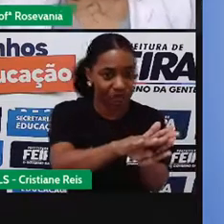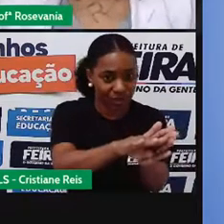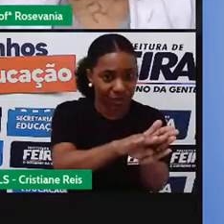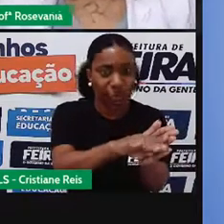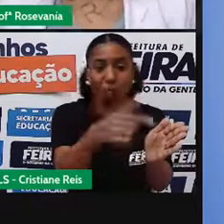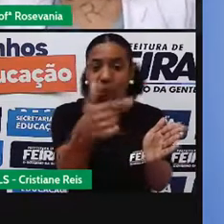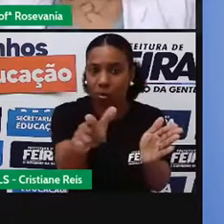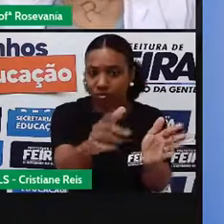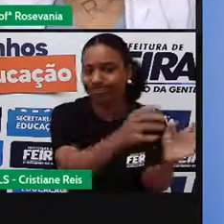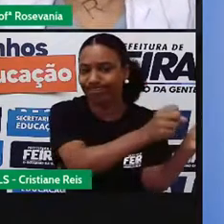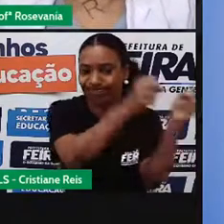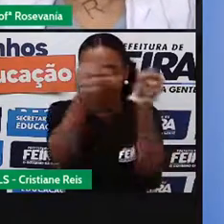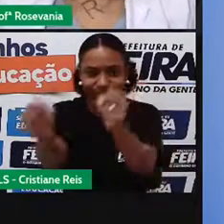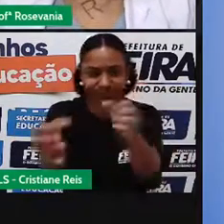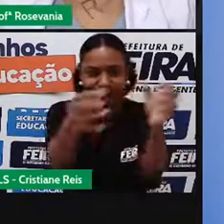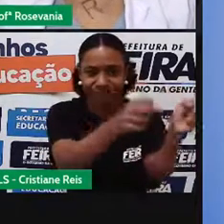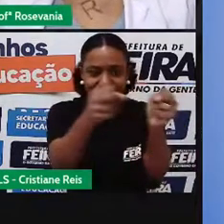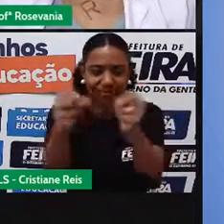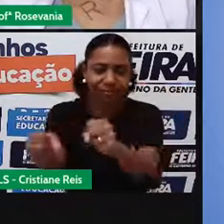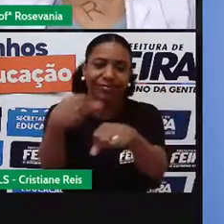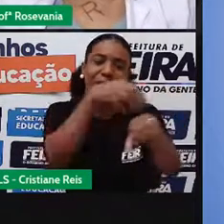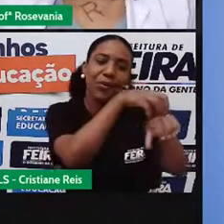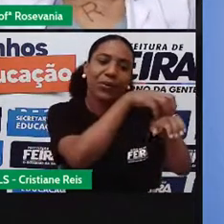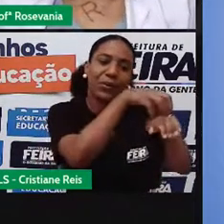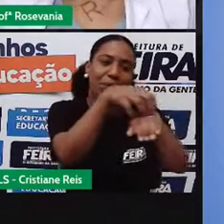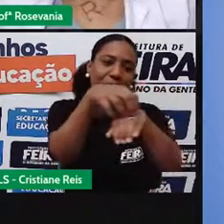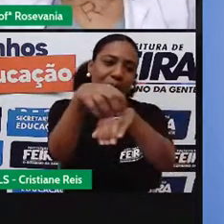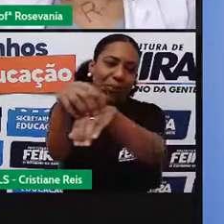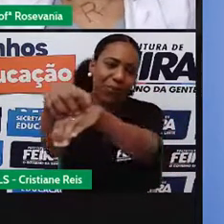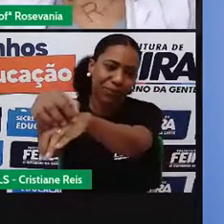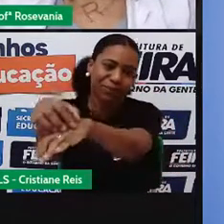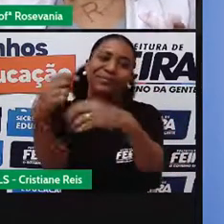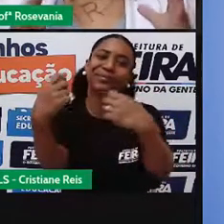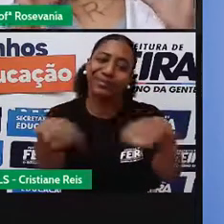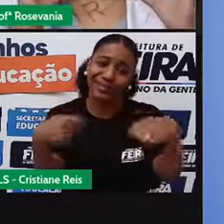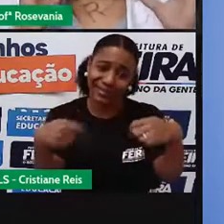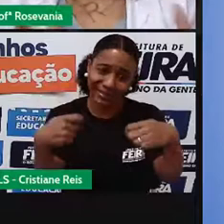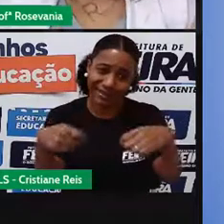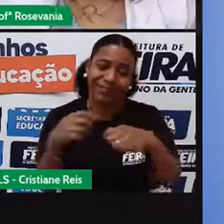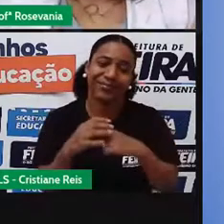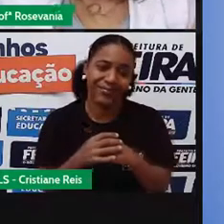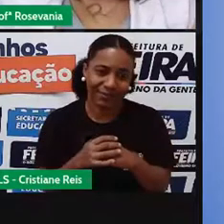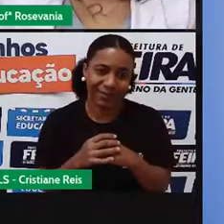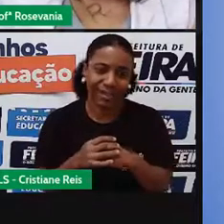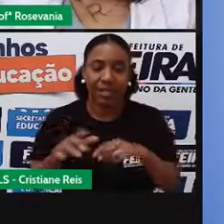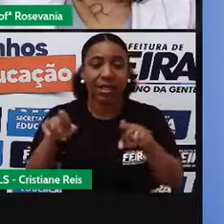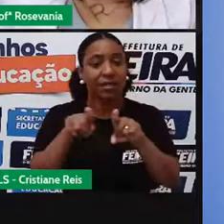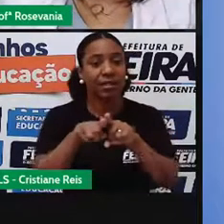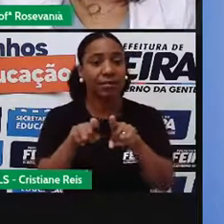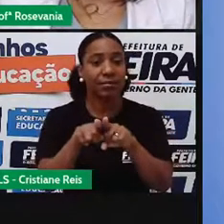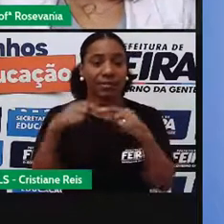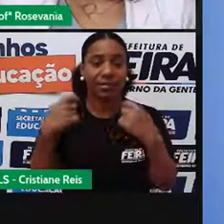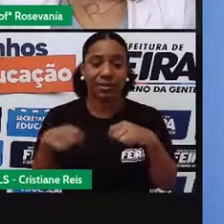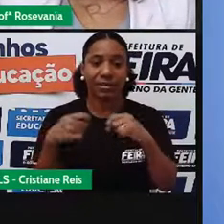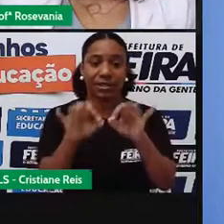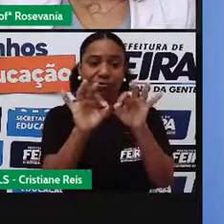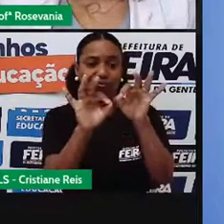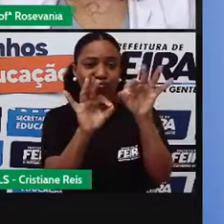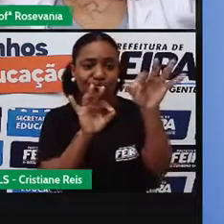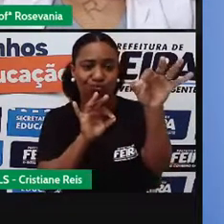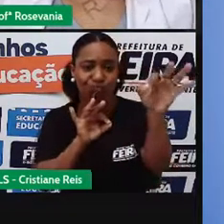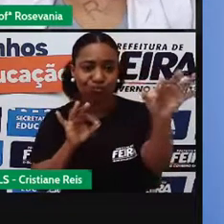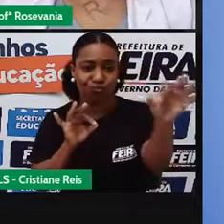qualquer para transportar ele lá. E a distância, né, dos centros de produção, que às vezes eles estão localizados num canto só, ali, né, da